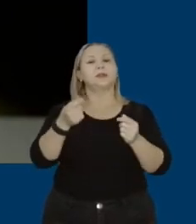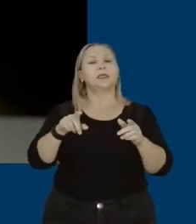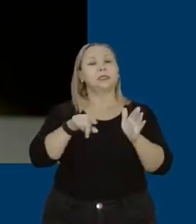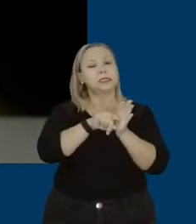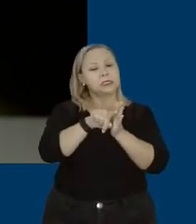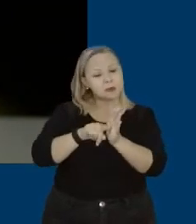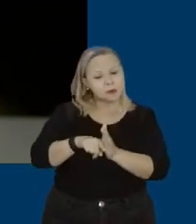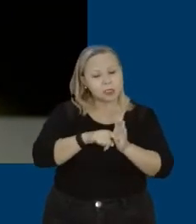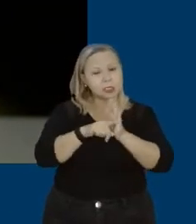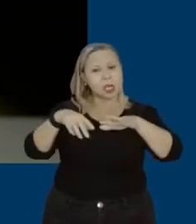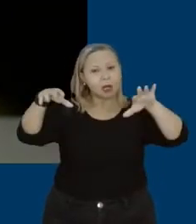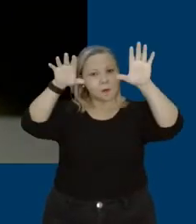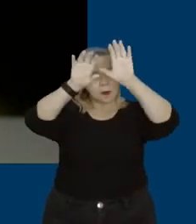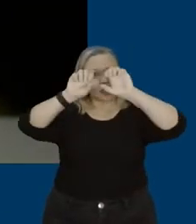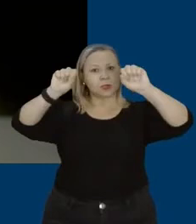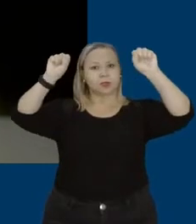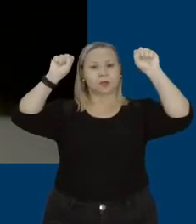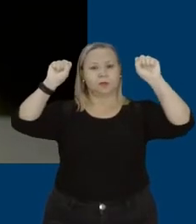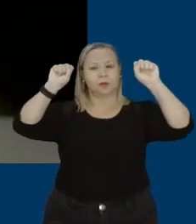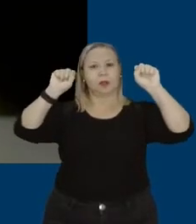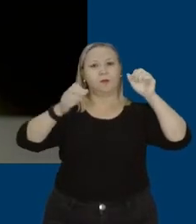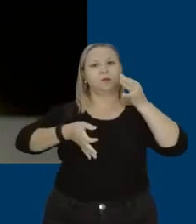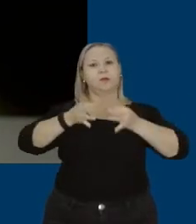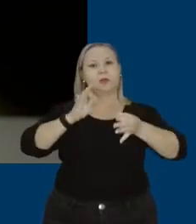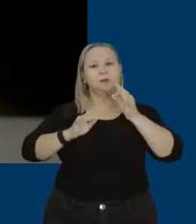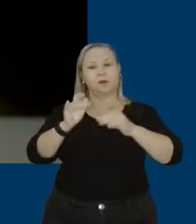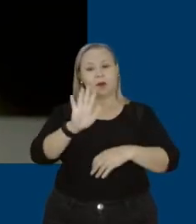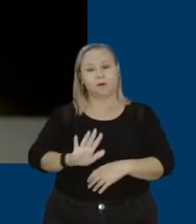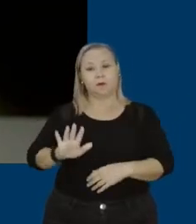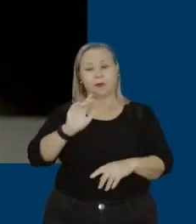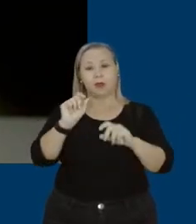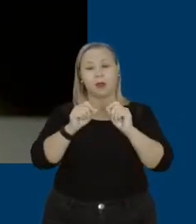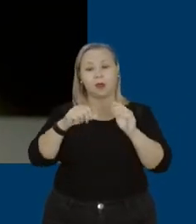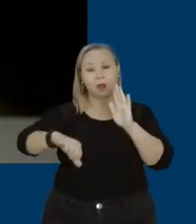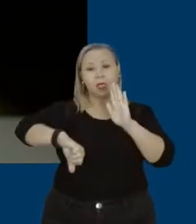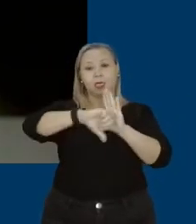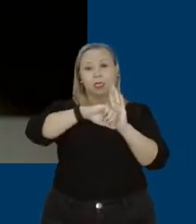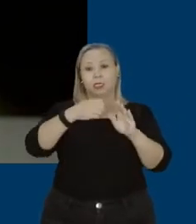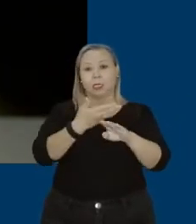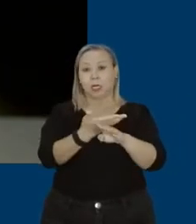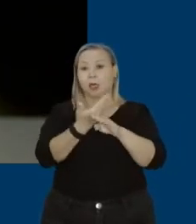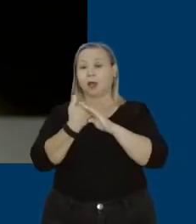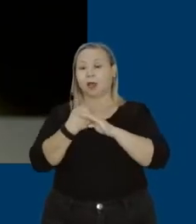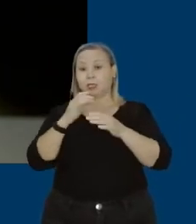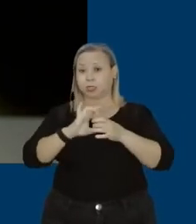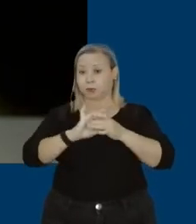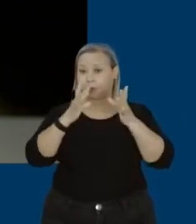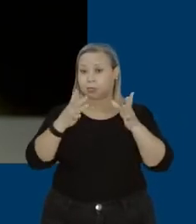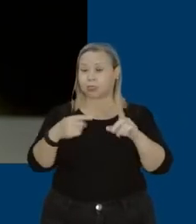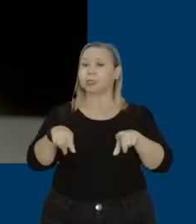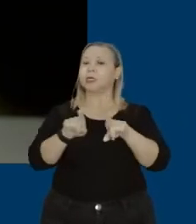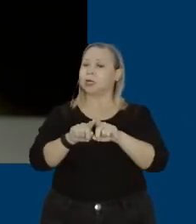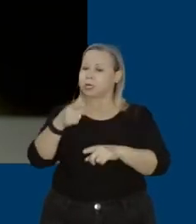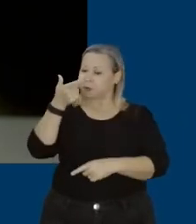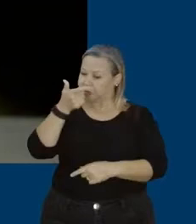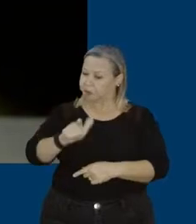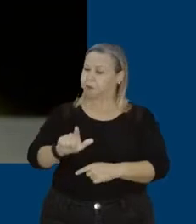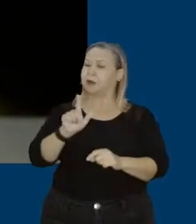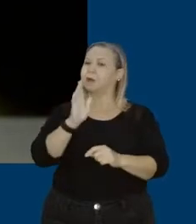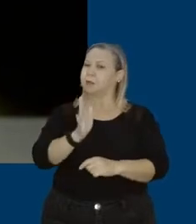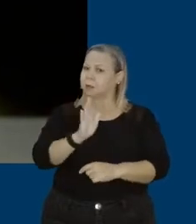investigado pelo Supremo Tribunal Federal por estes crimes antidemocráticos. E ele também é reincidente. Já lá